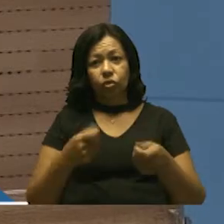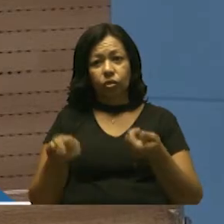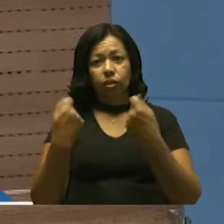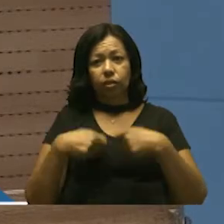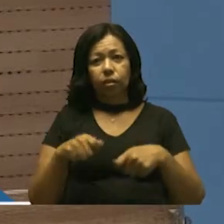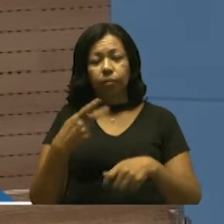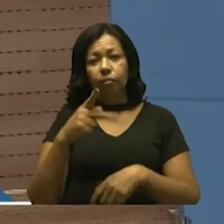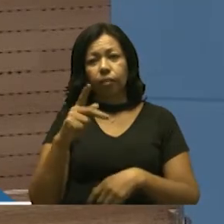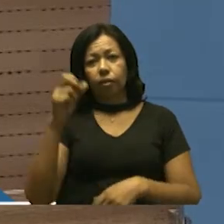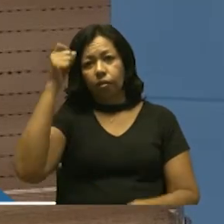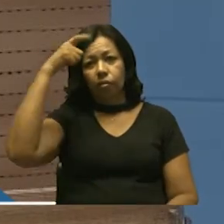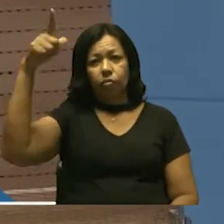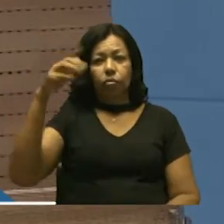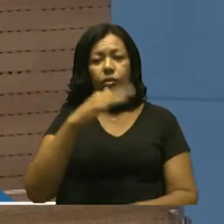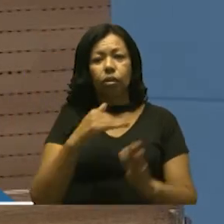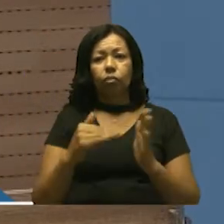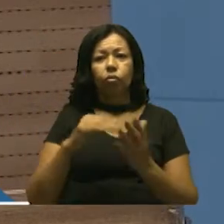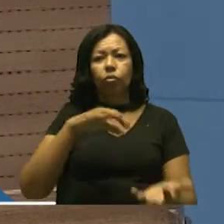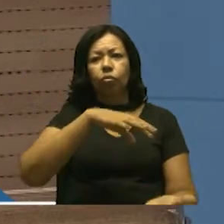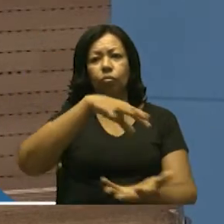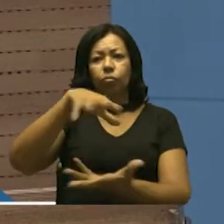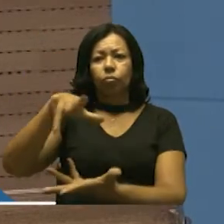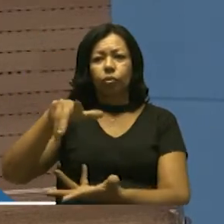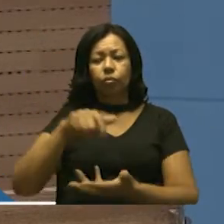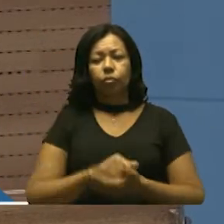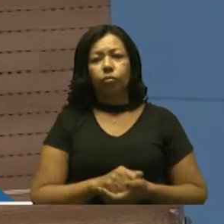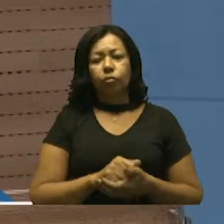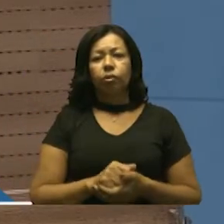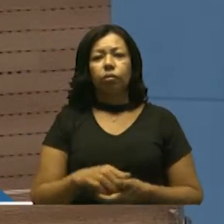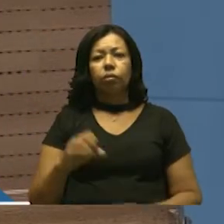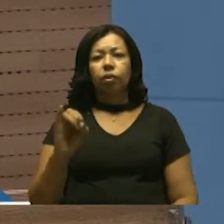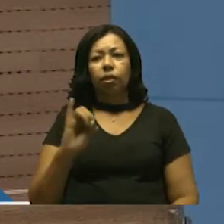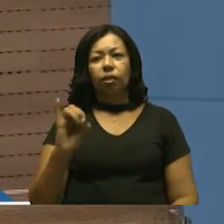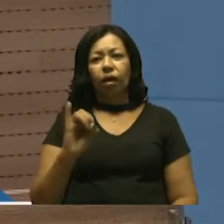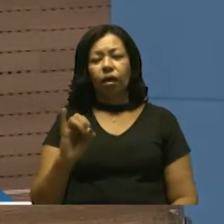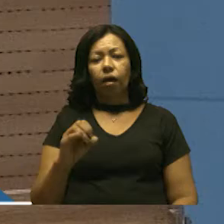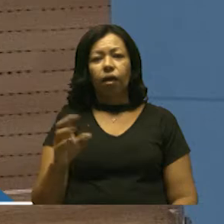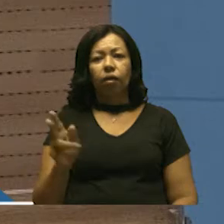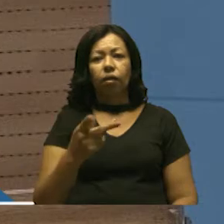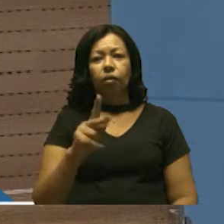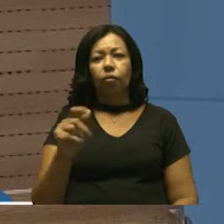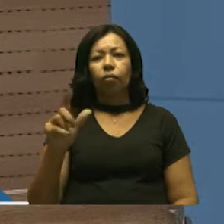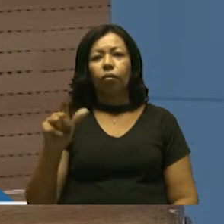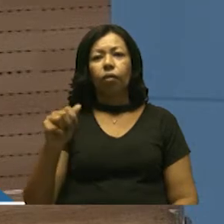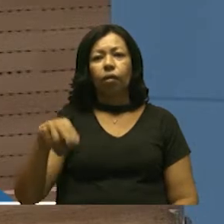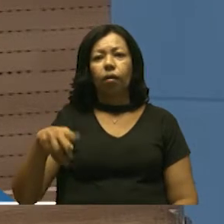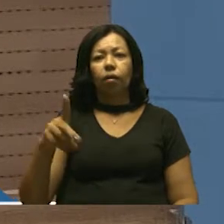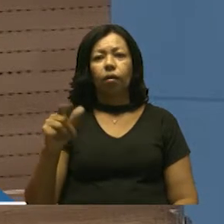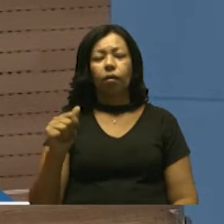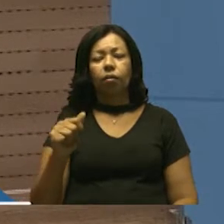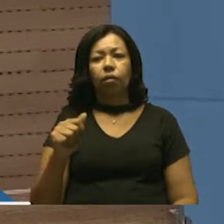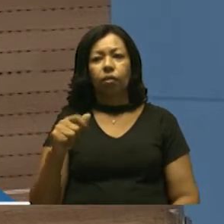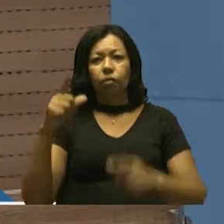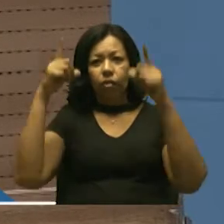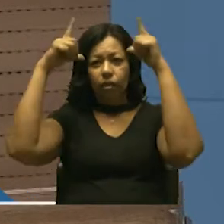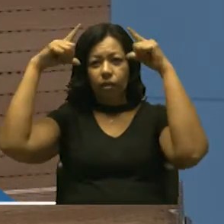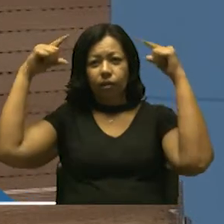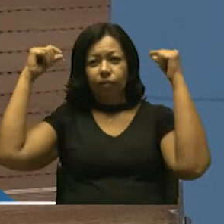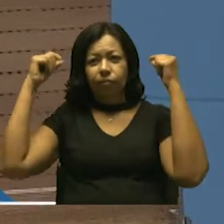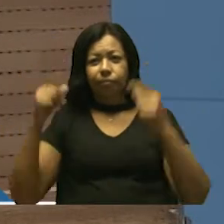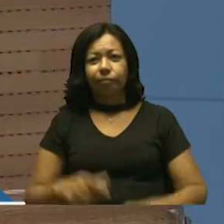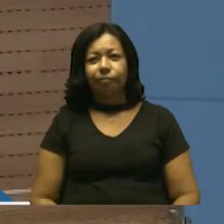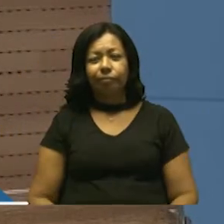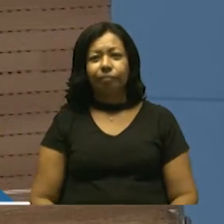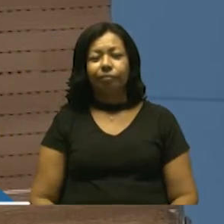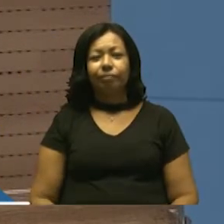da cultura em todo o mundo. Prêmios na Itália, prêmios na Holanda, temos músicos hoje fazendo